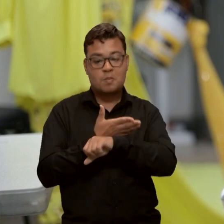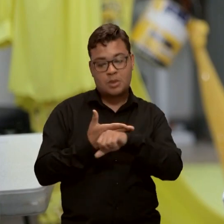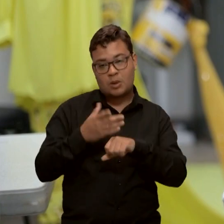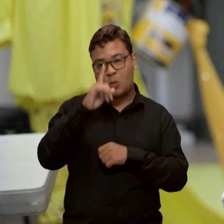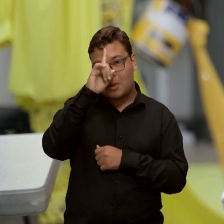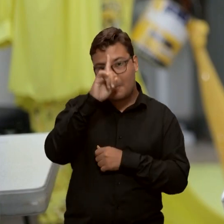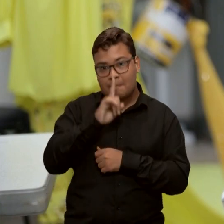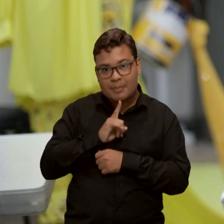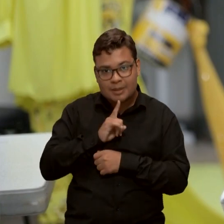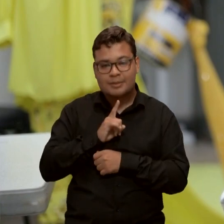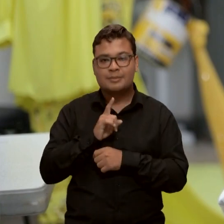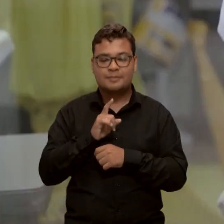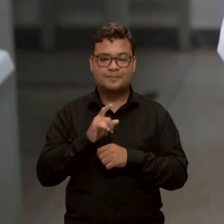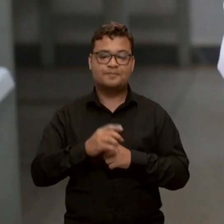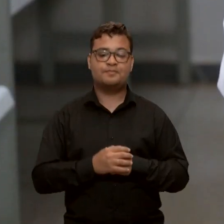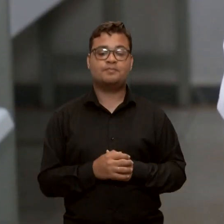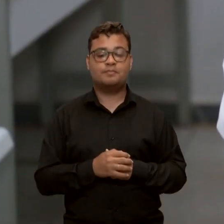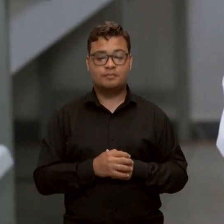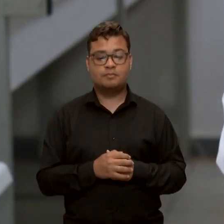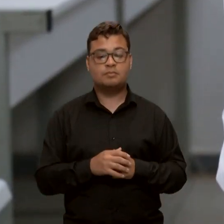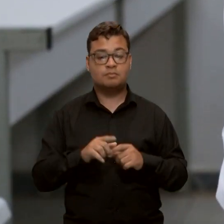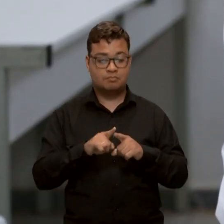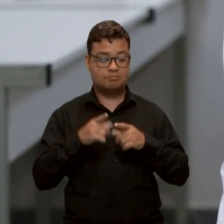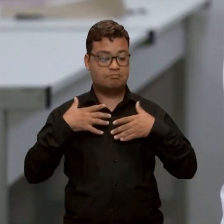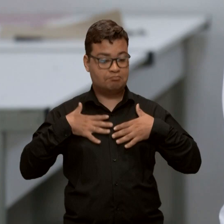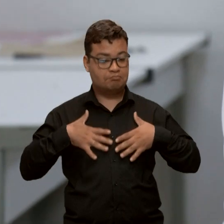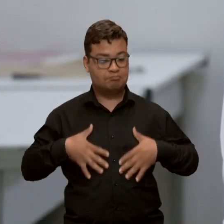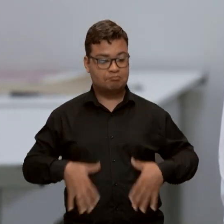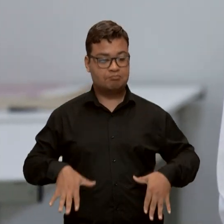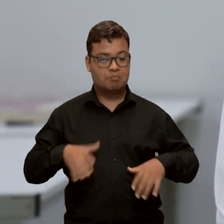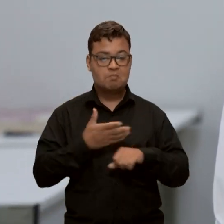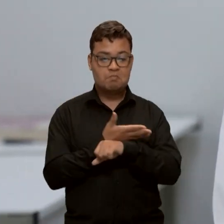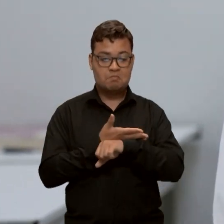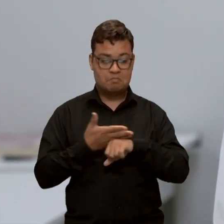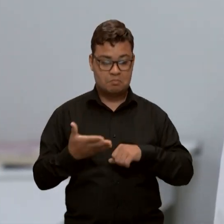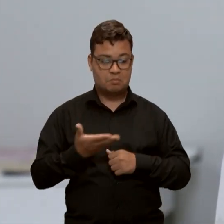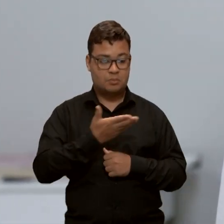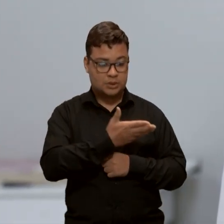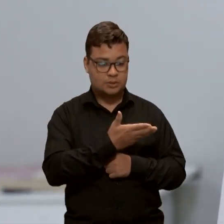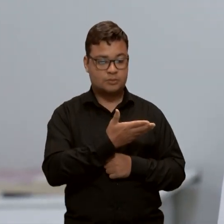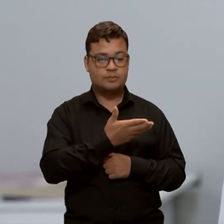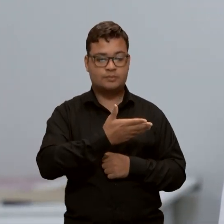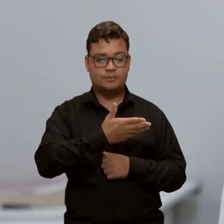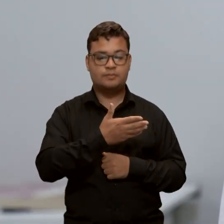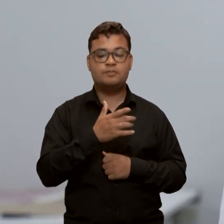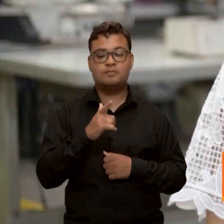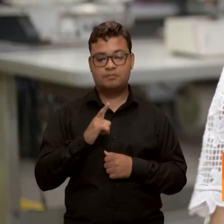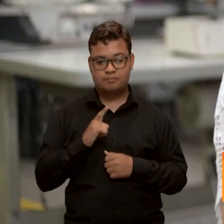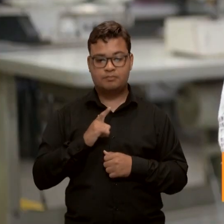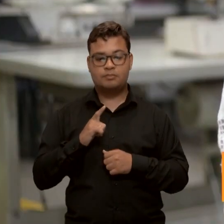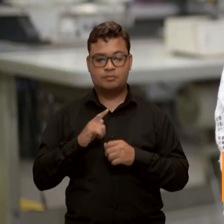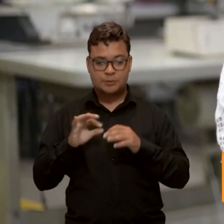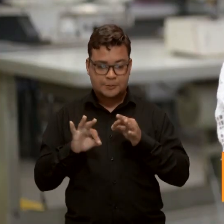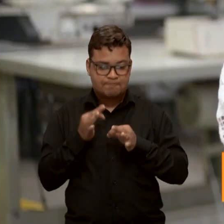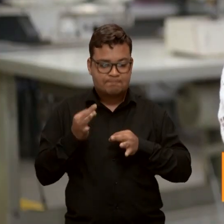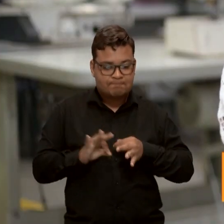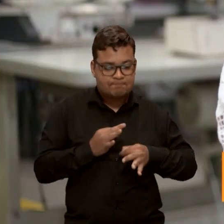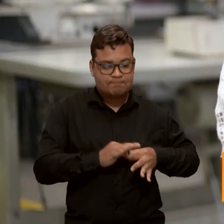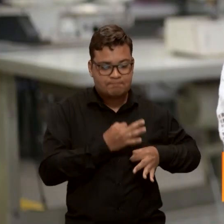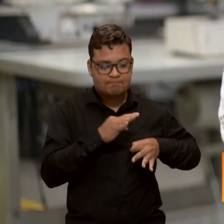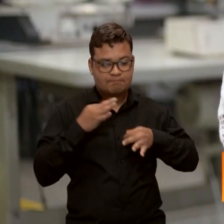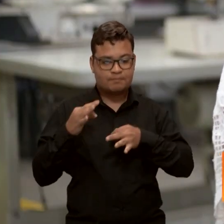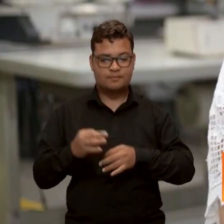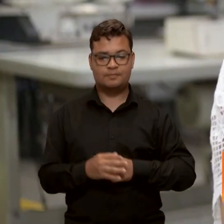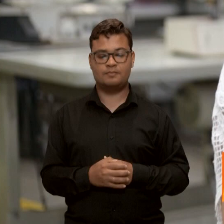com a tinta e no macacão branco. O macacão branco com os bordados de retalho. O objetivo desse tipo de